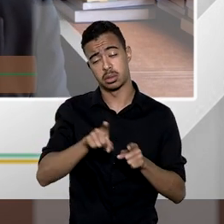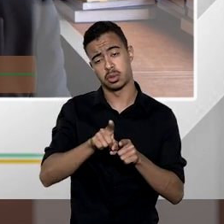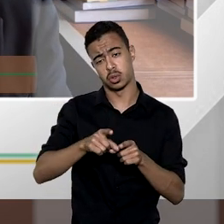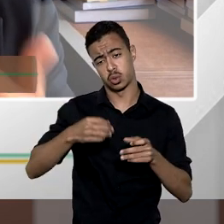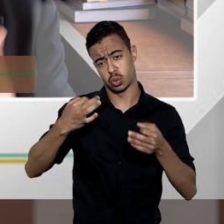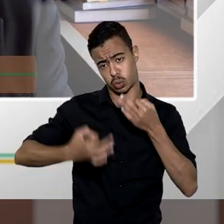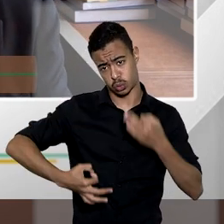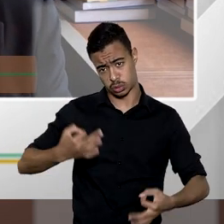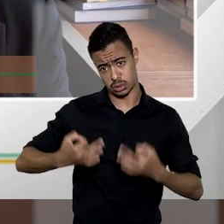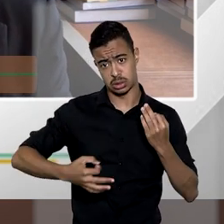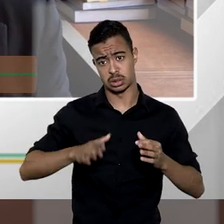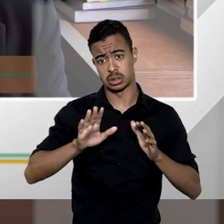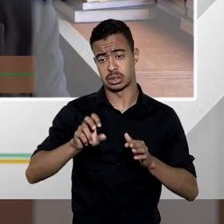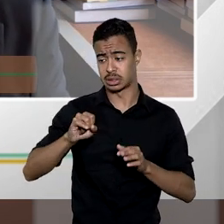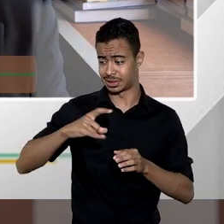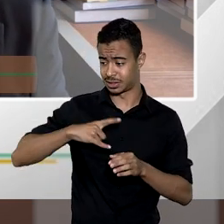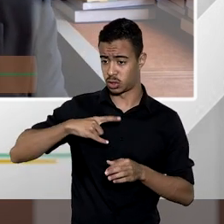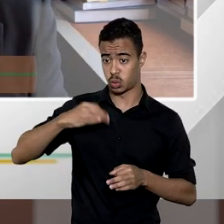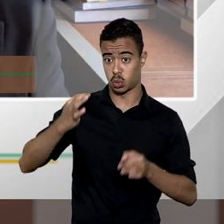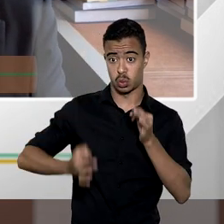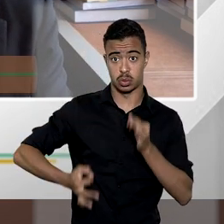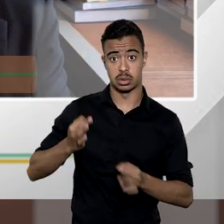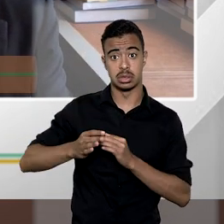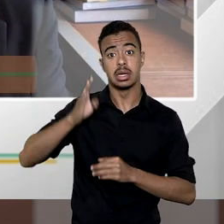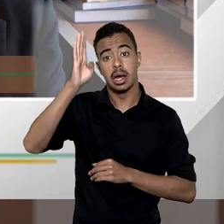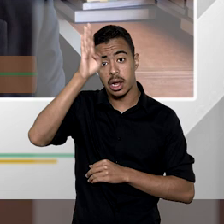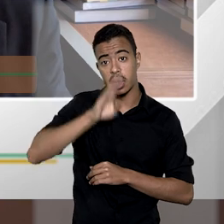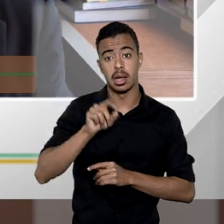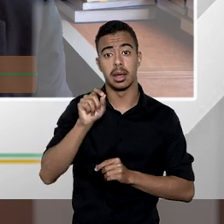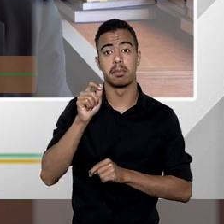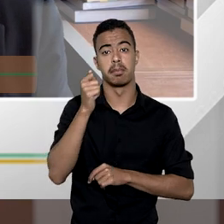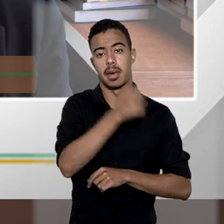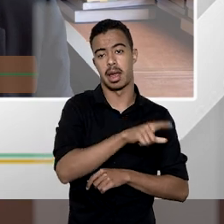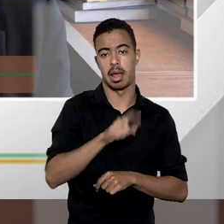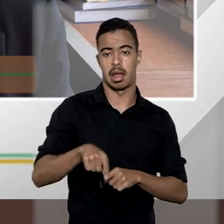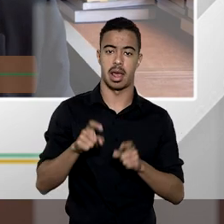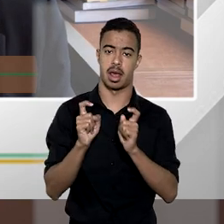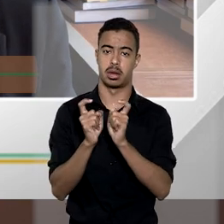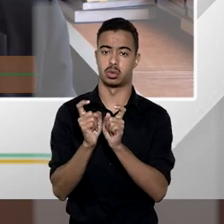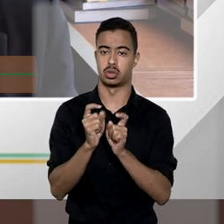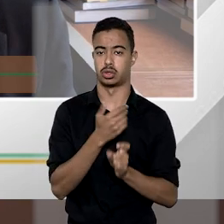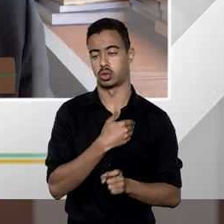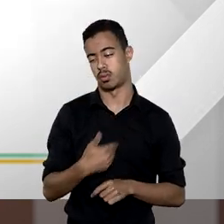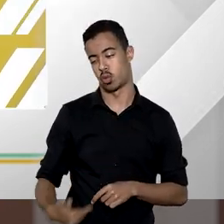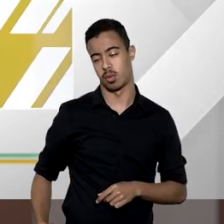se porventura houver justiça gratuita quem paga é a administração pública